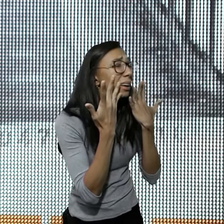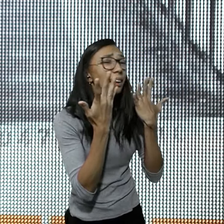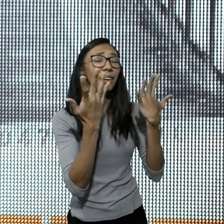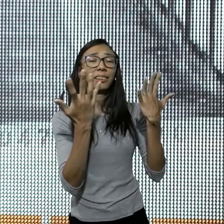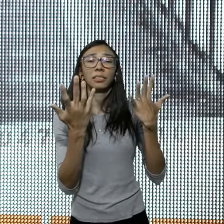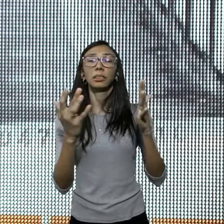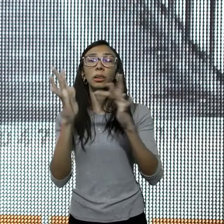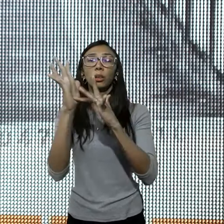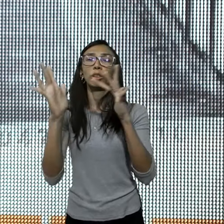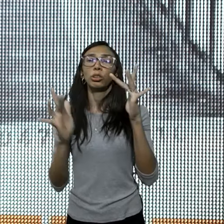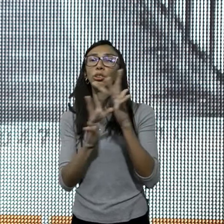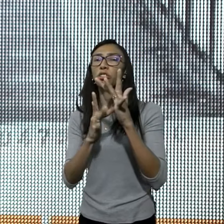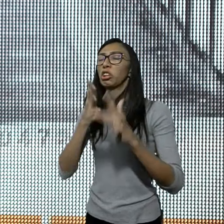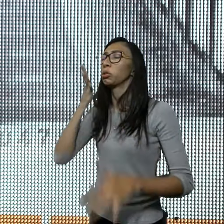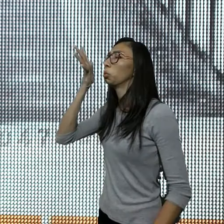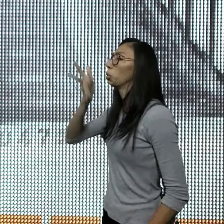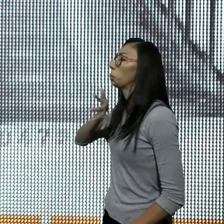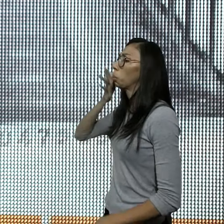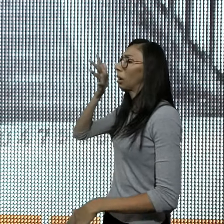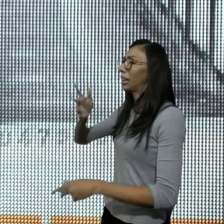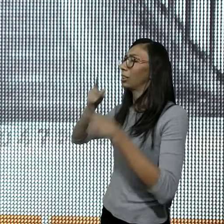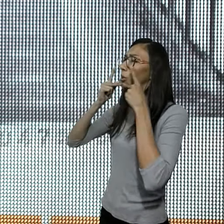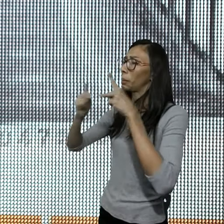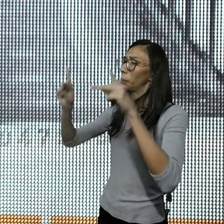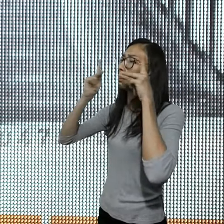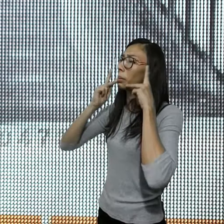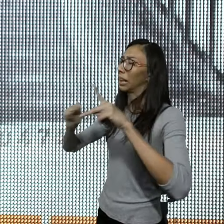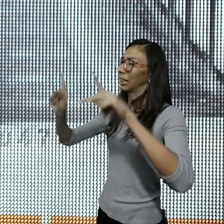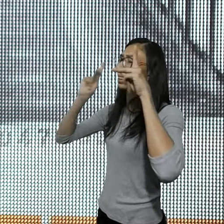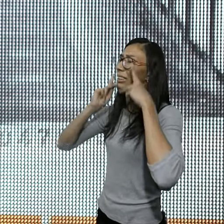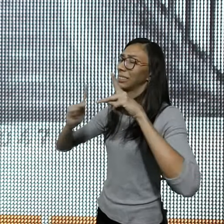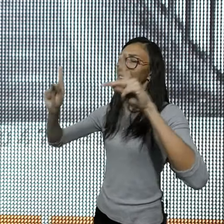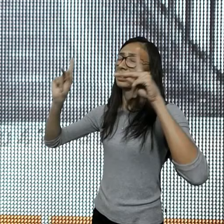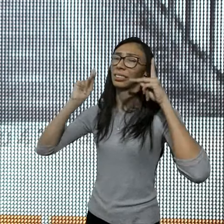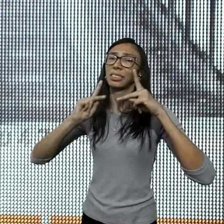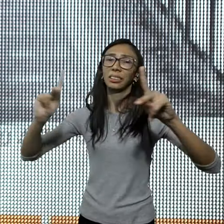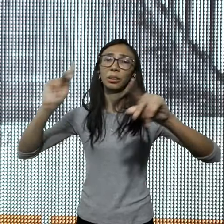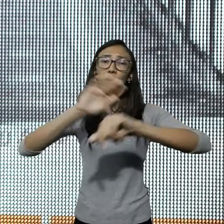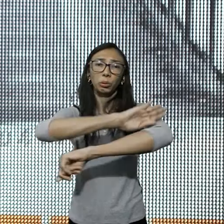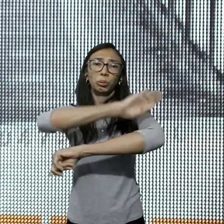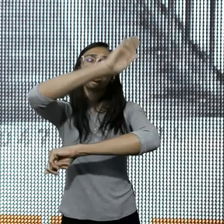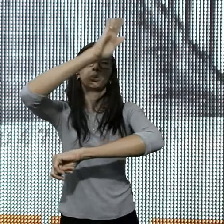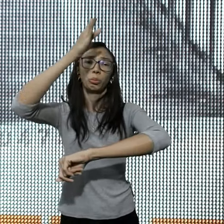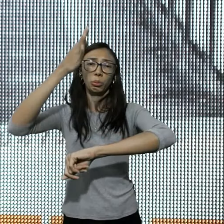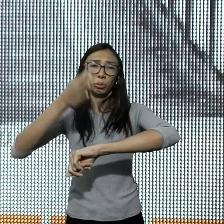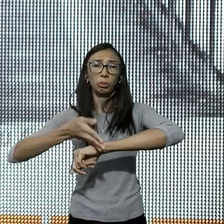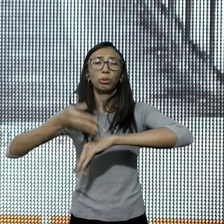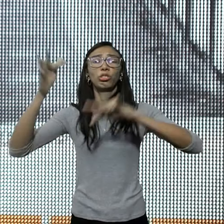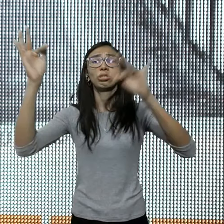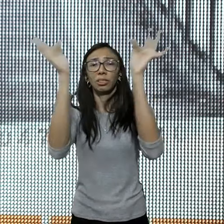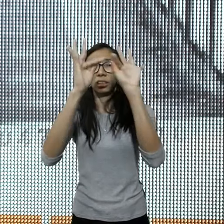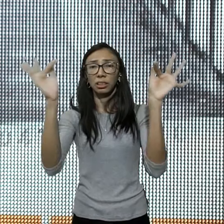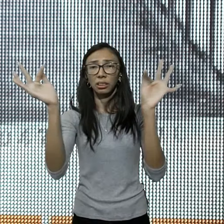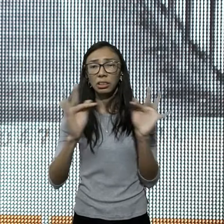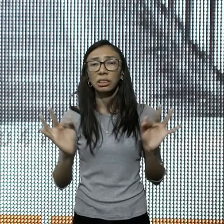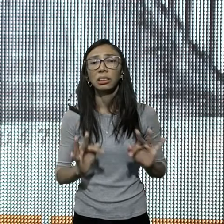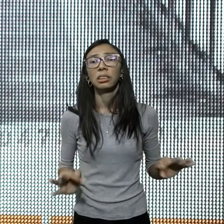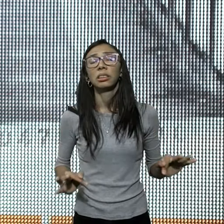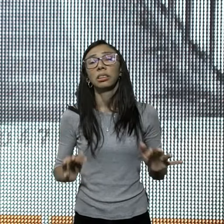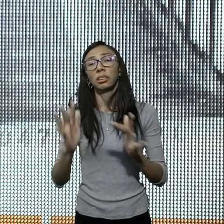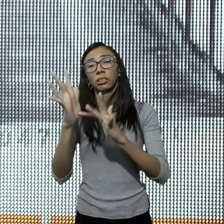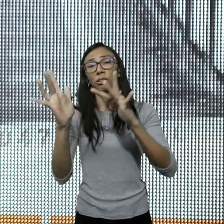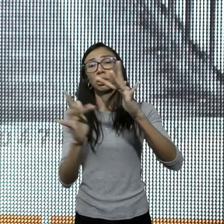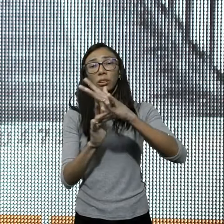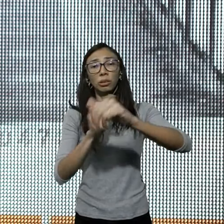o seu primeiro discurso, público, no monte, das bem-aventuranças, vendo Jesus, as multidões, subiu o